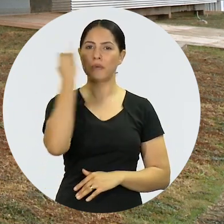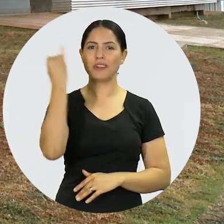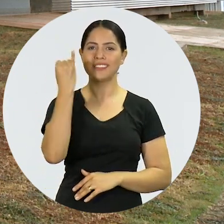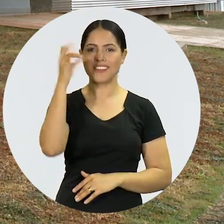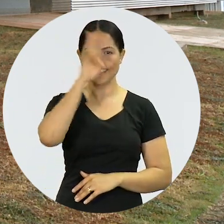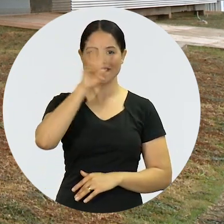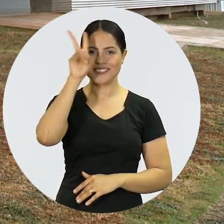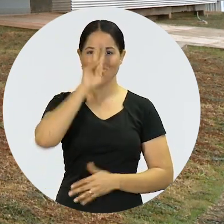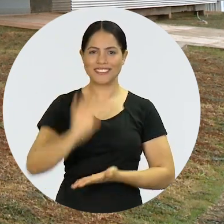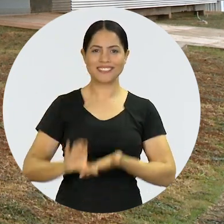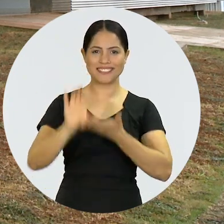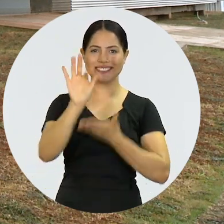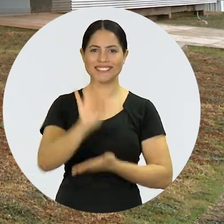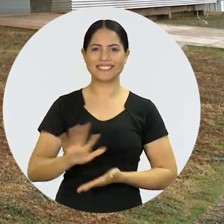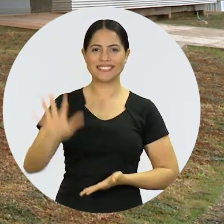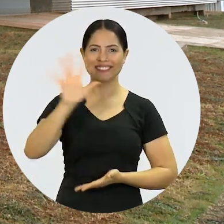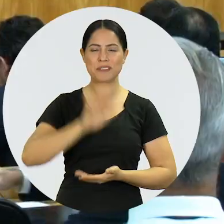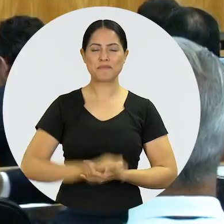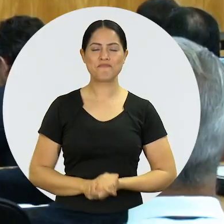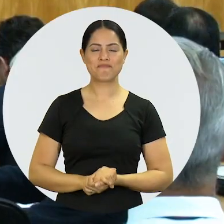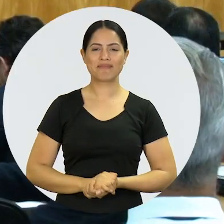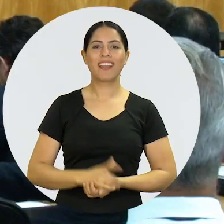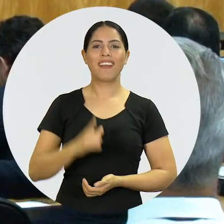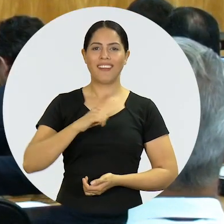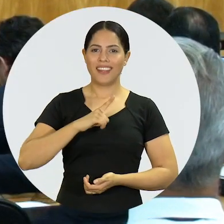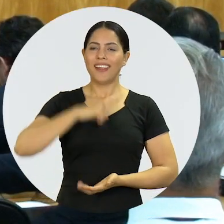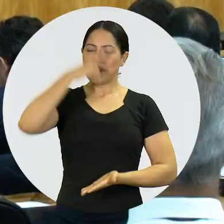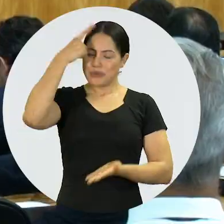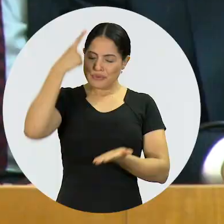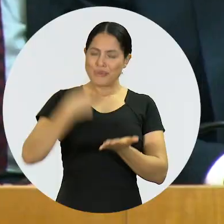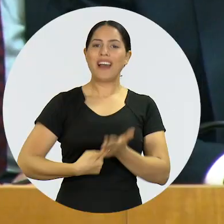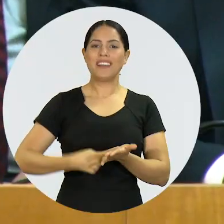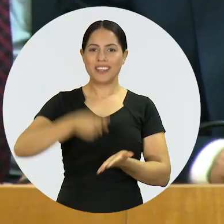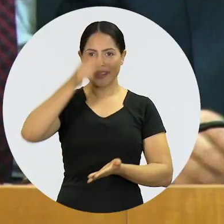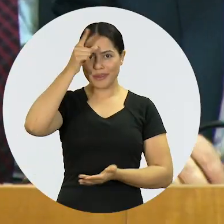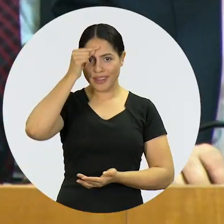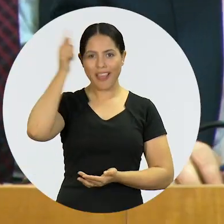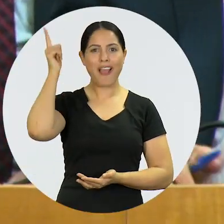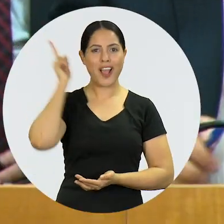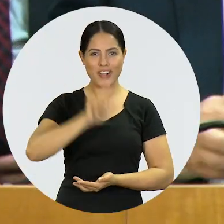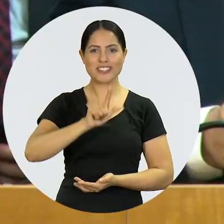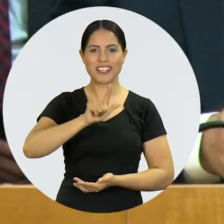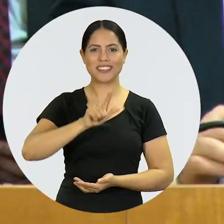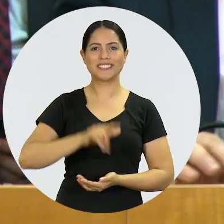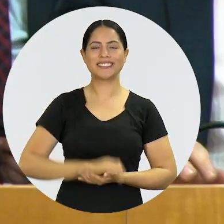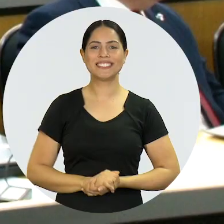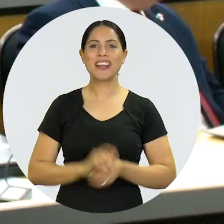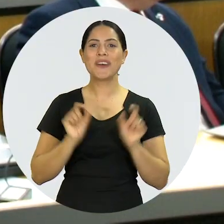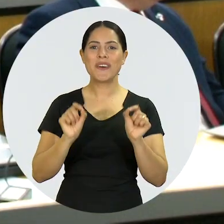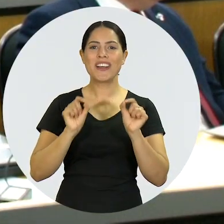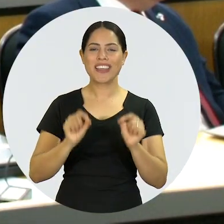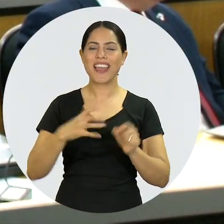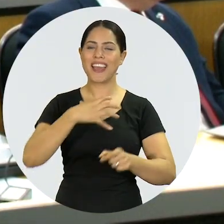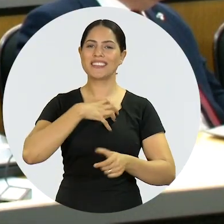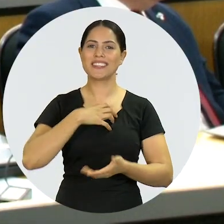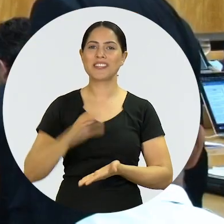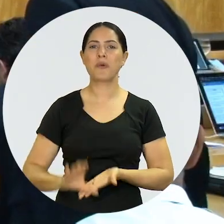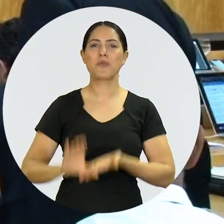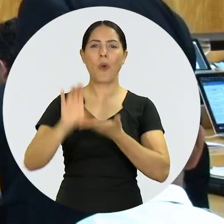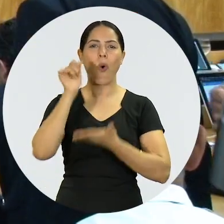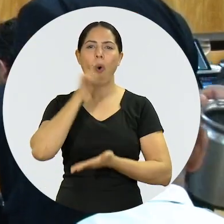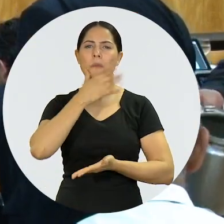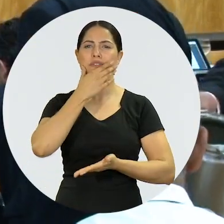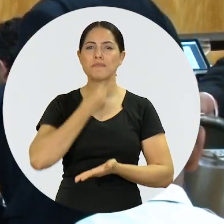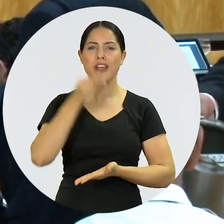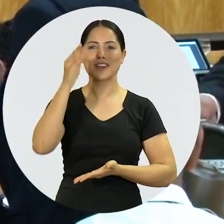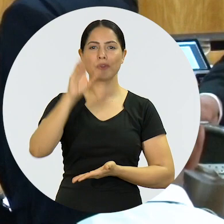história do Conselho Federal da OAB. Dever cumprido. Essa foi a sensação dos conselheiros e conselheiras da OAB